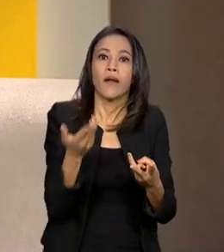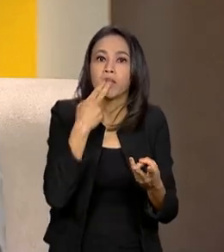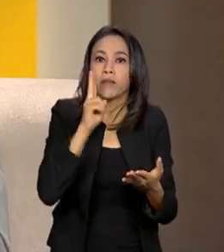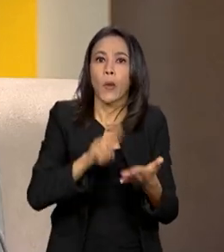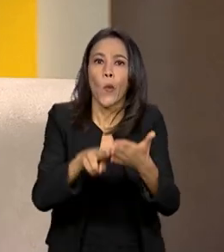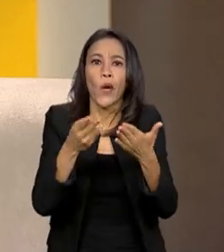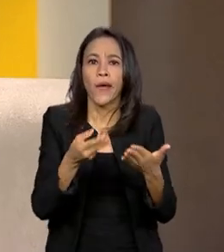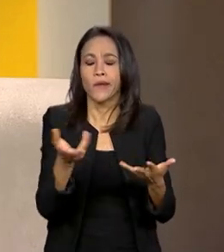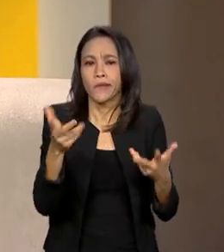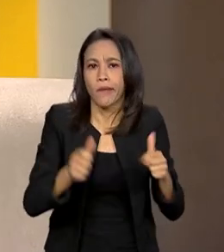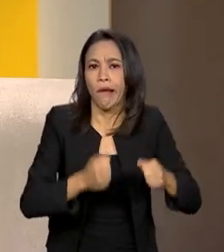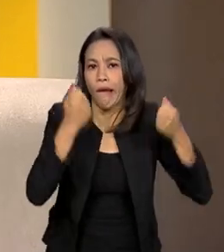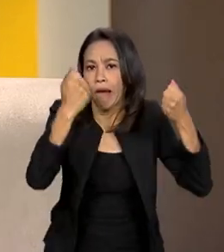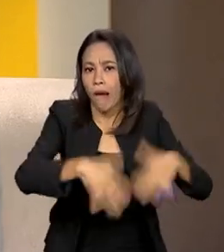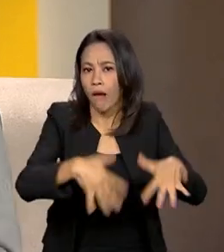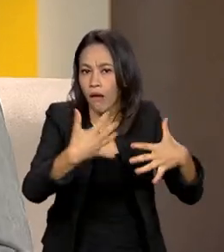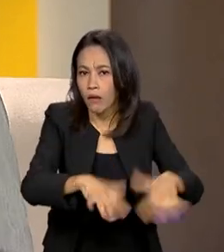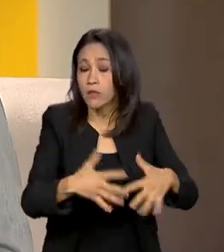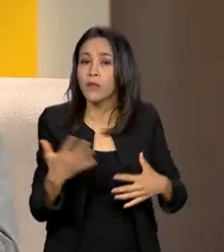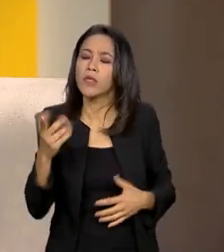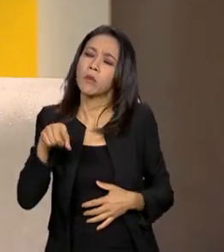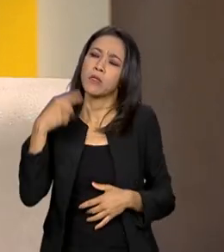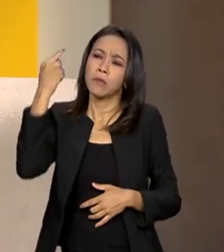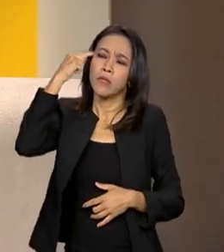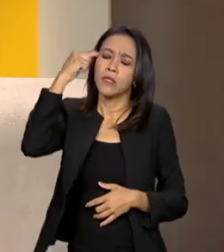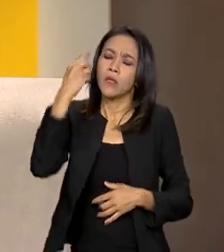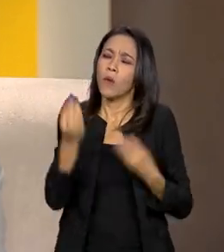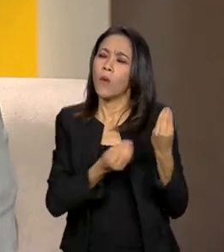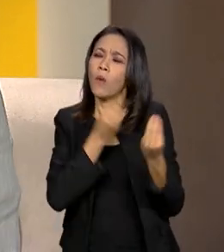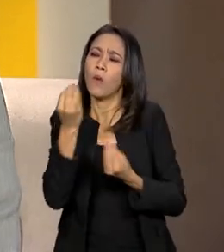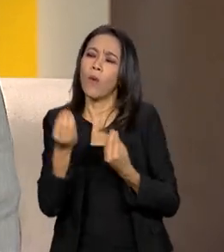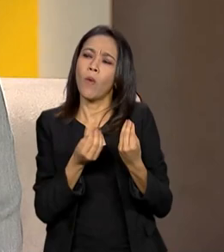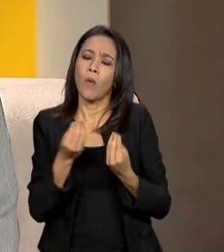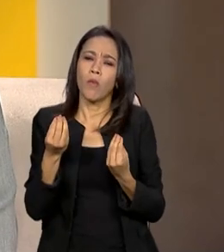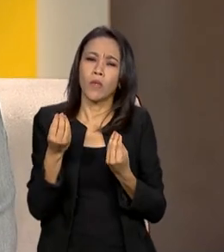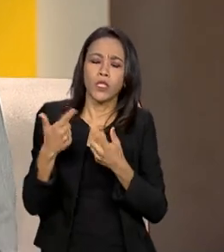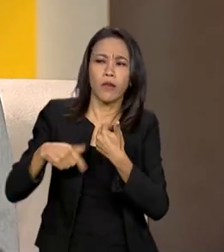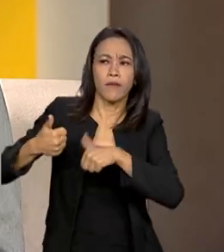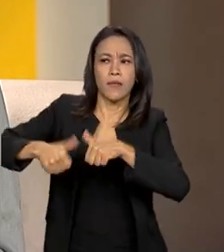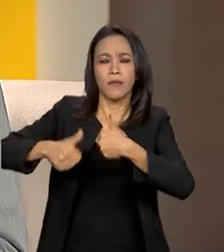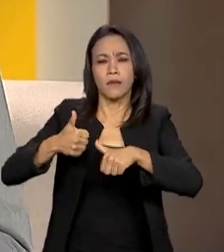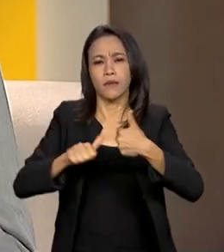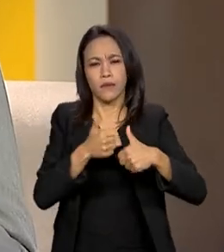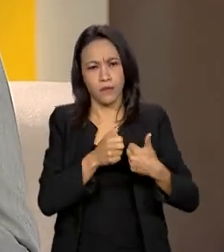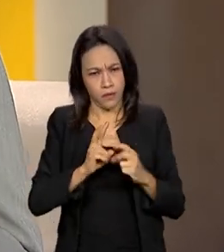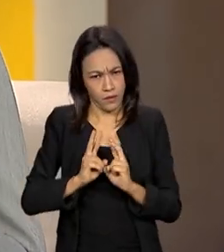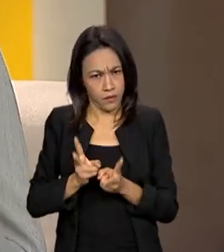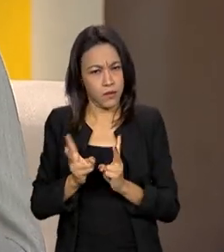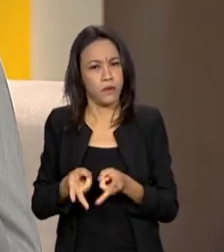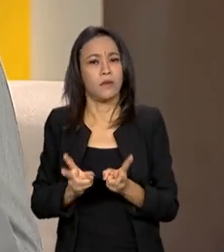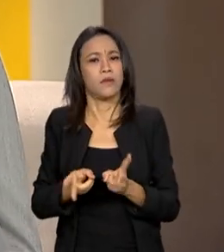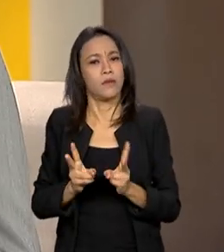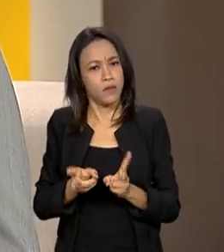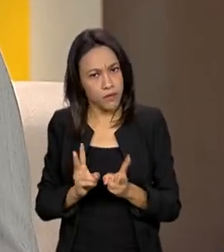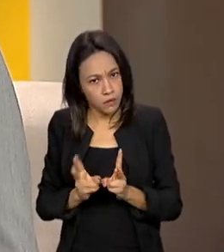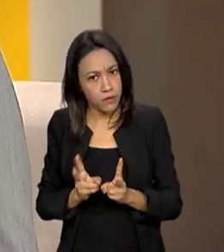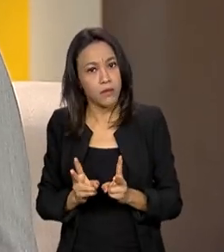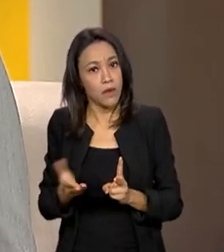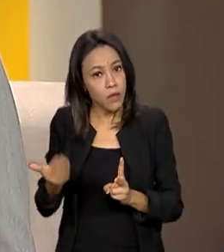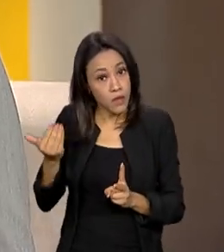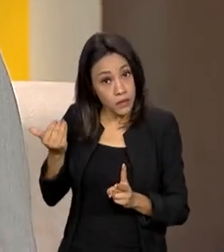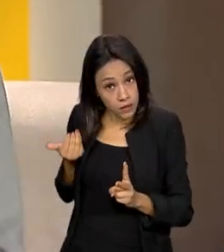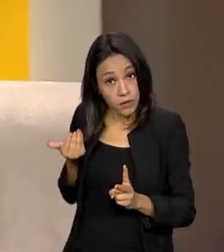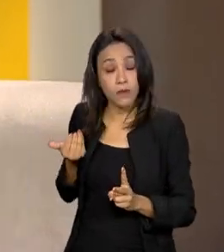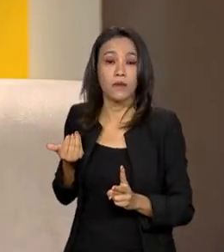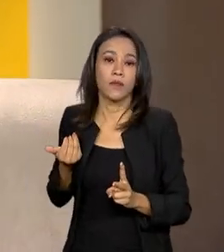quais eram os recursos que tinham que se empreender para processar essas solicitações. Então, a gente faz o diagnóstico antes